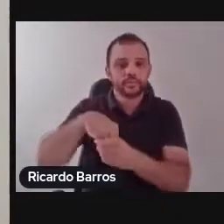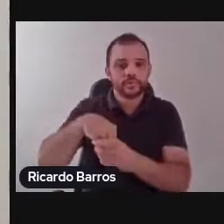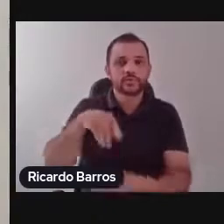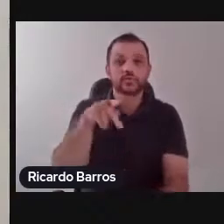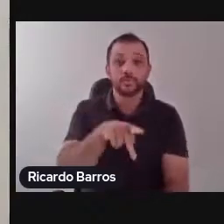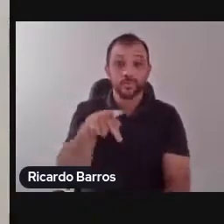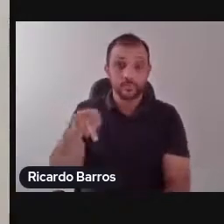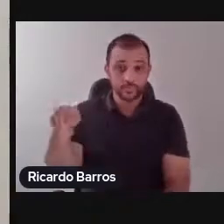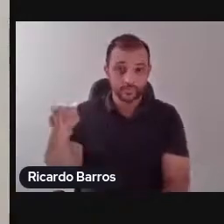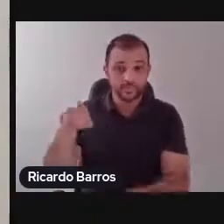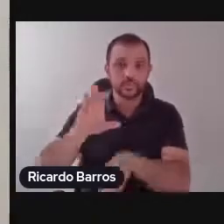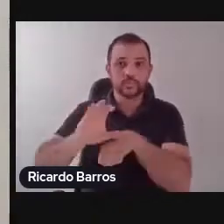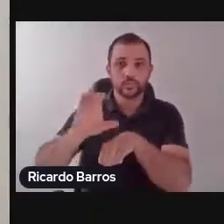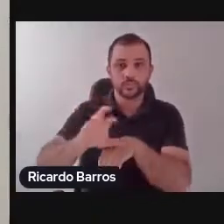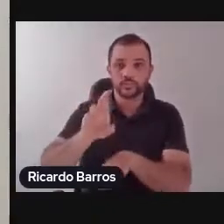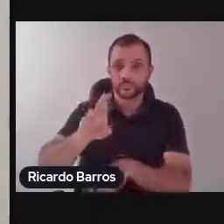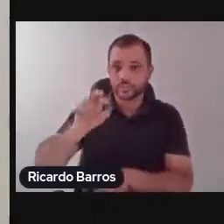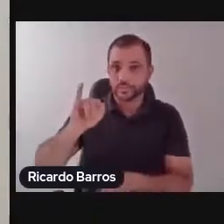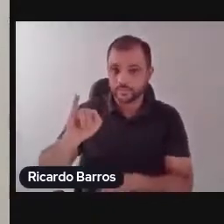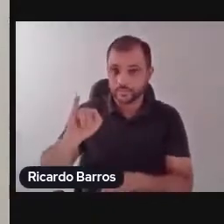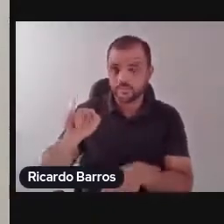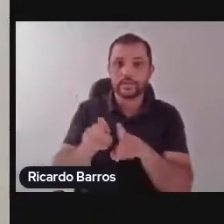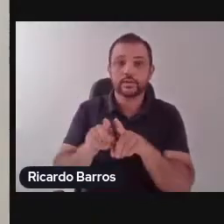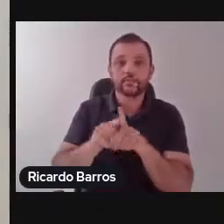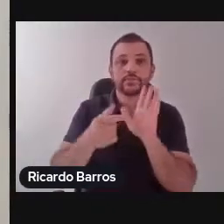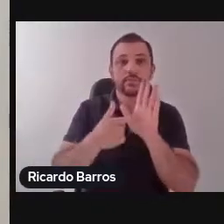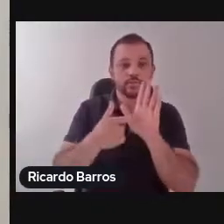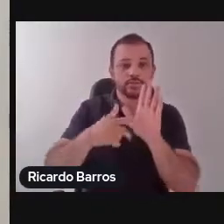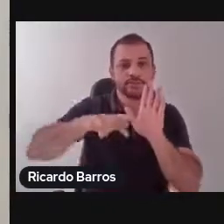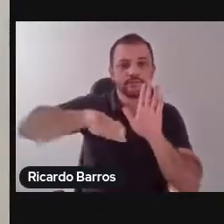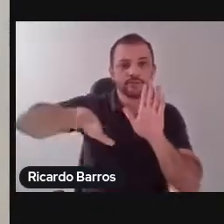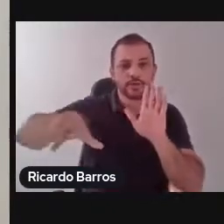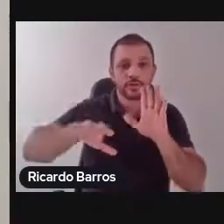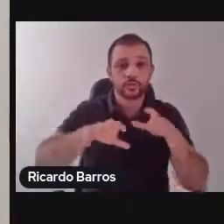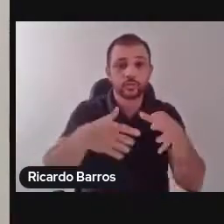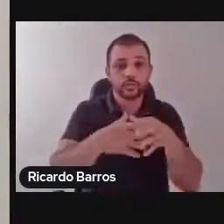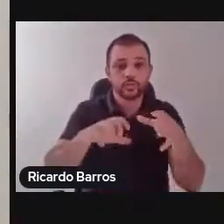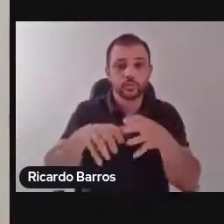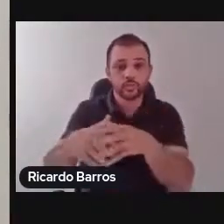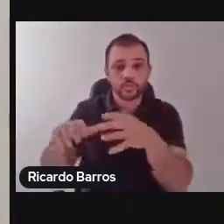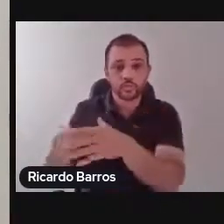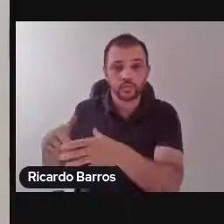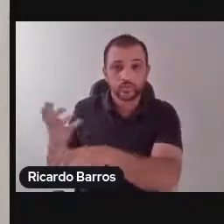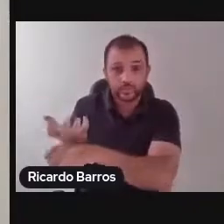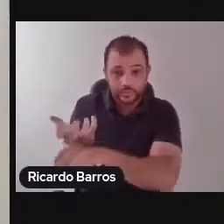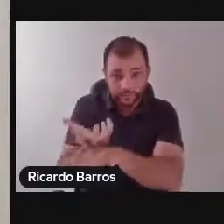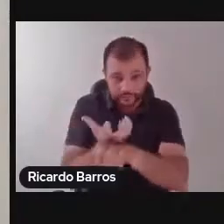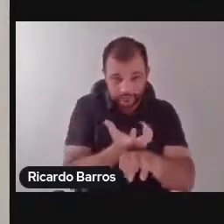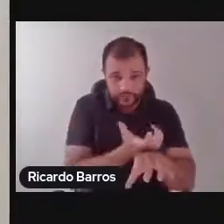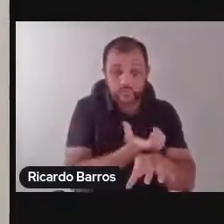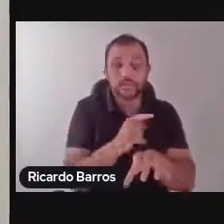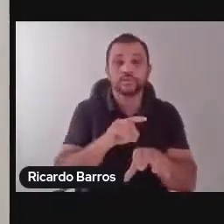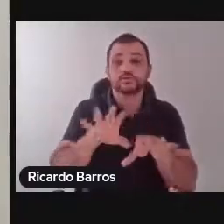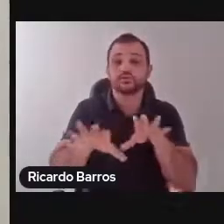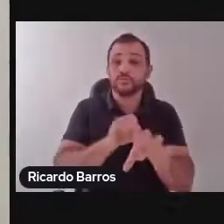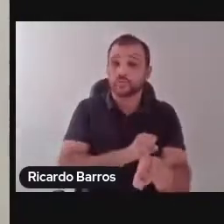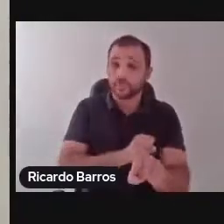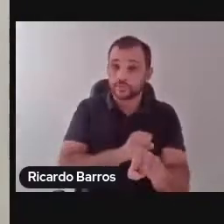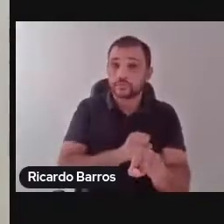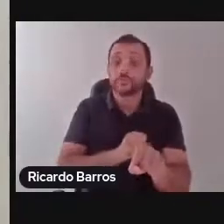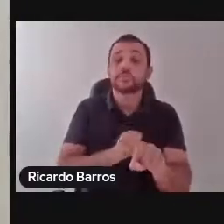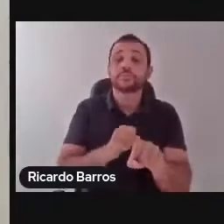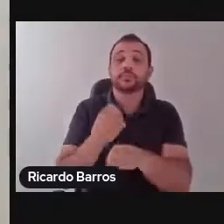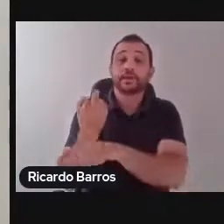curso, nos seus diversos eixos de formação estruturante, interdisciplinar e de formação voltada à atividade